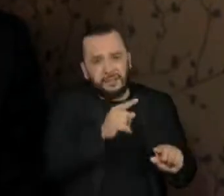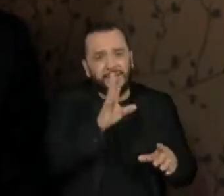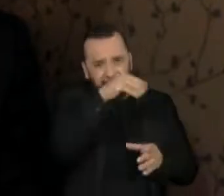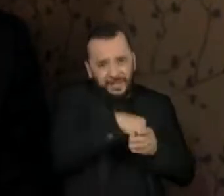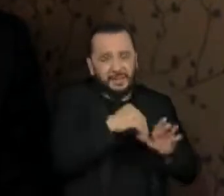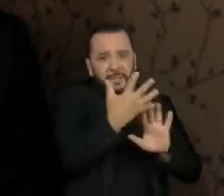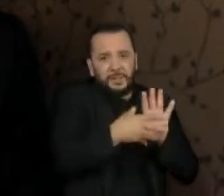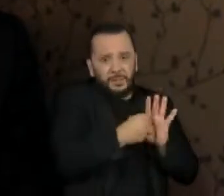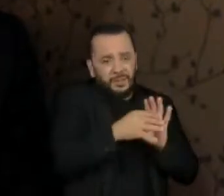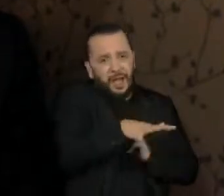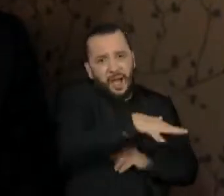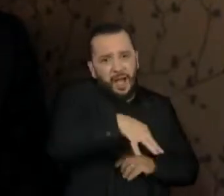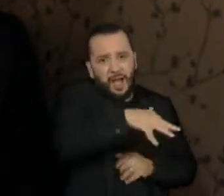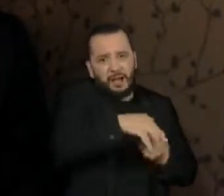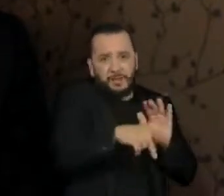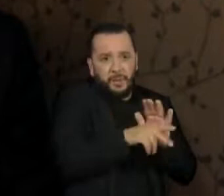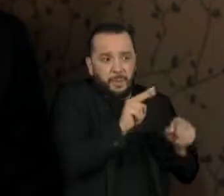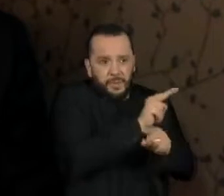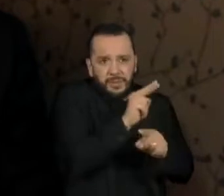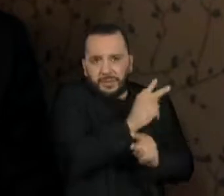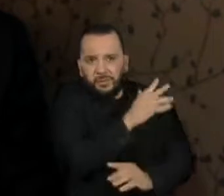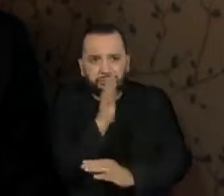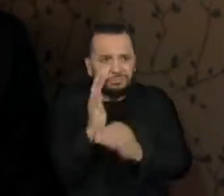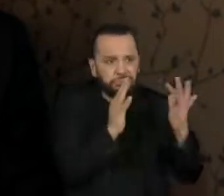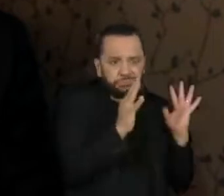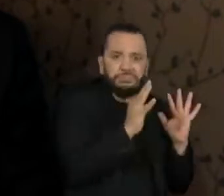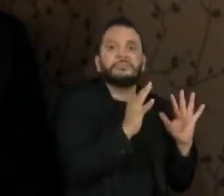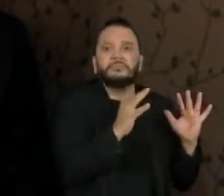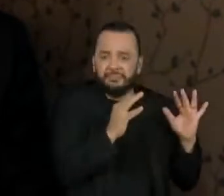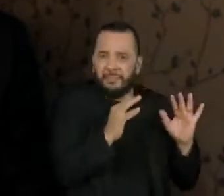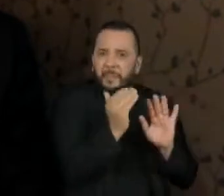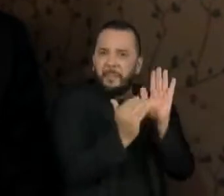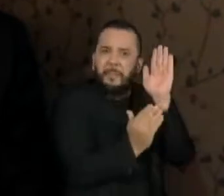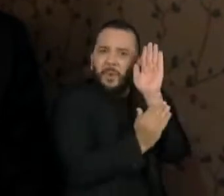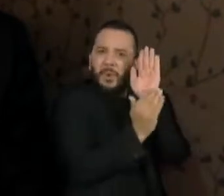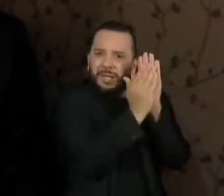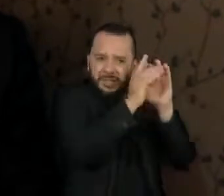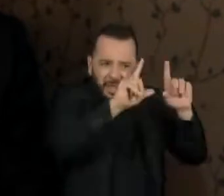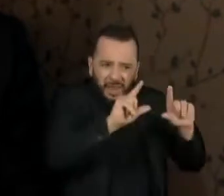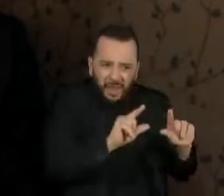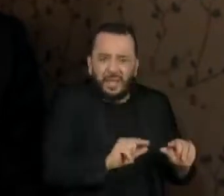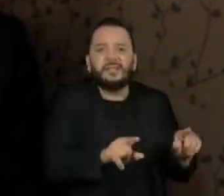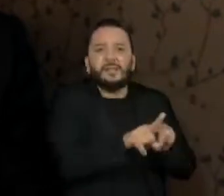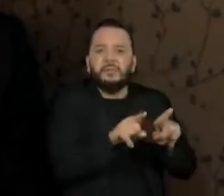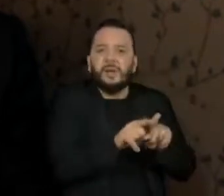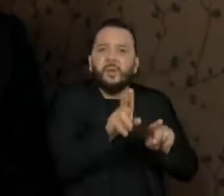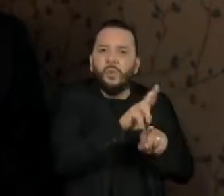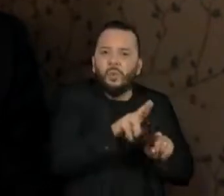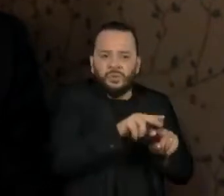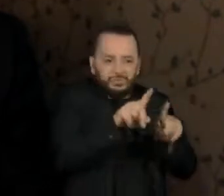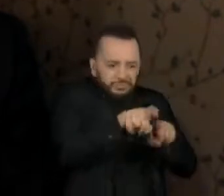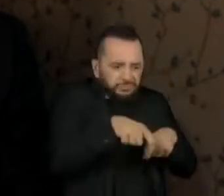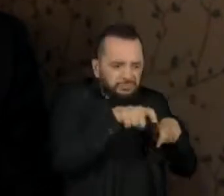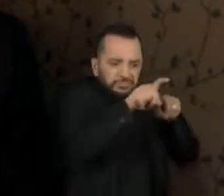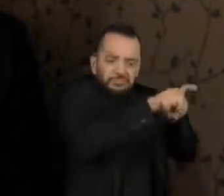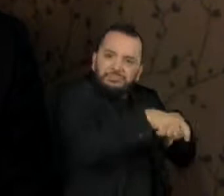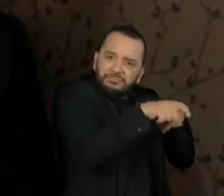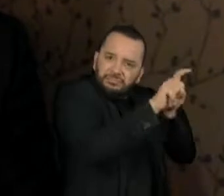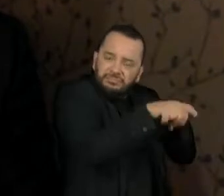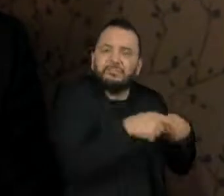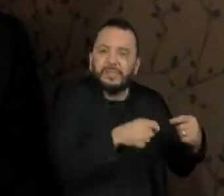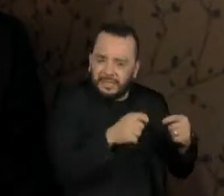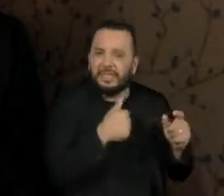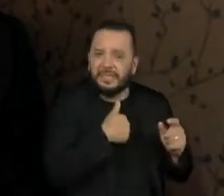das áreas de reserva, nós precisamos desburocratizar os processos de manejo florestal, mas por outro lado, nós